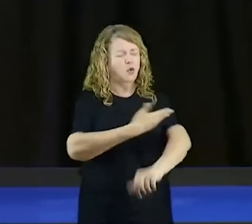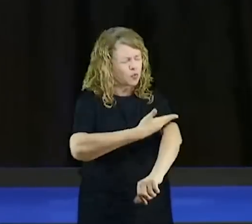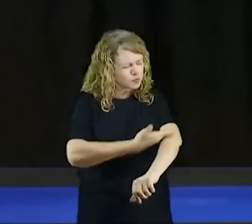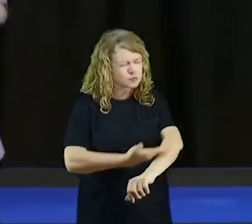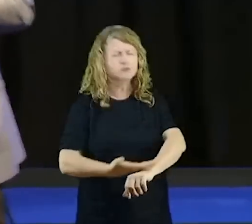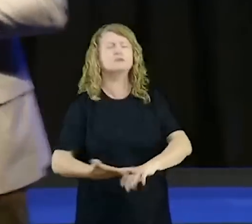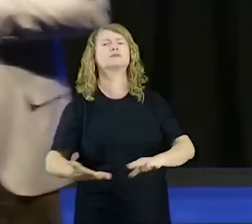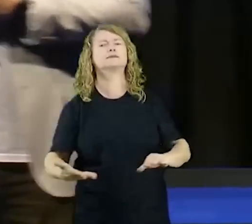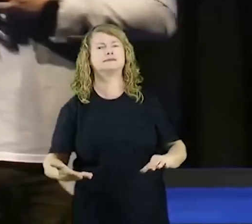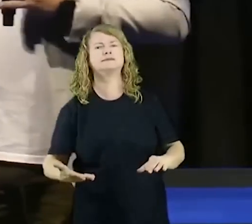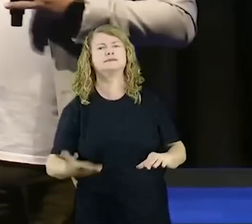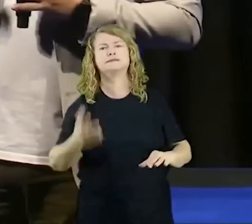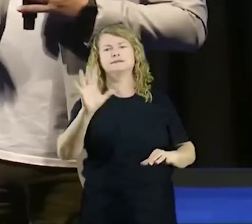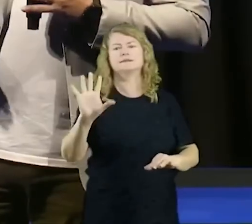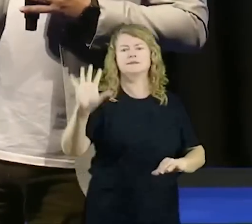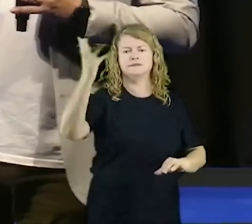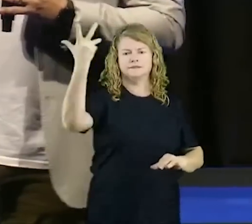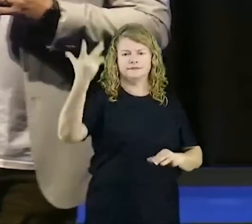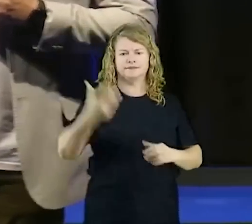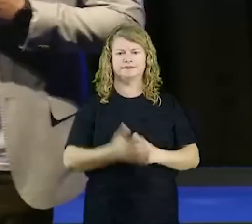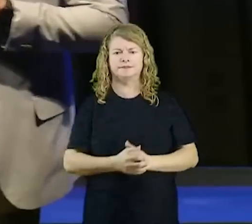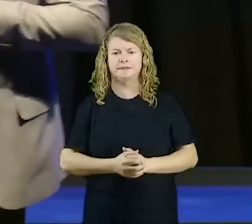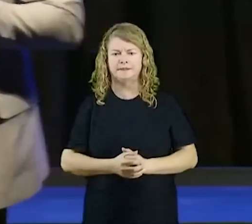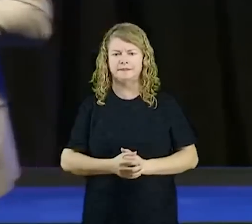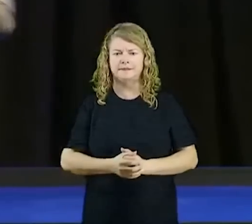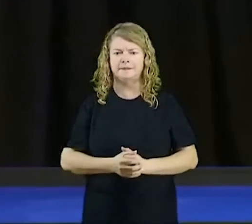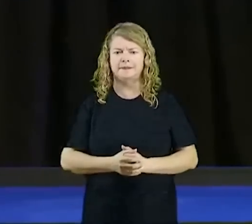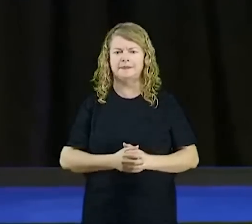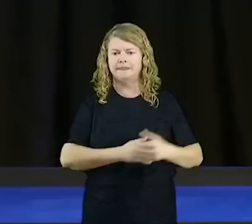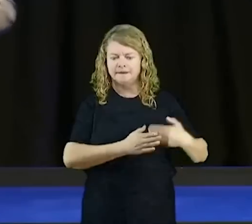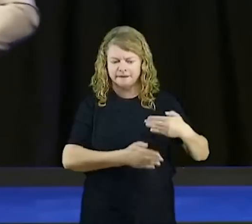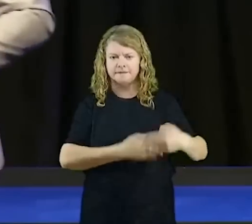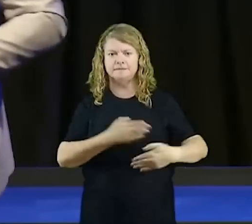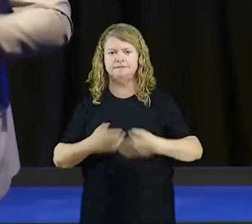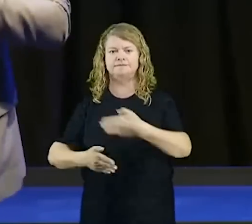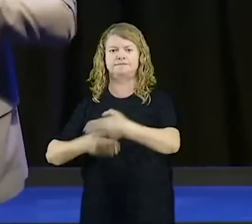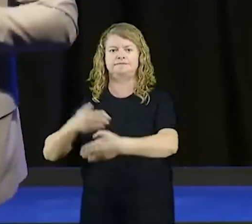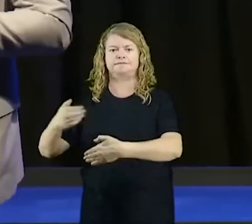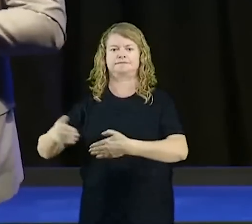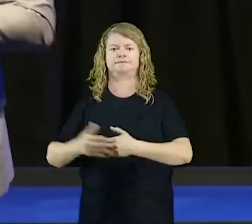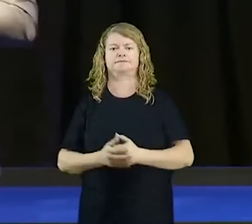uma peculiaridade. A jornada do espírito imundo. Opa!